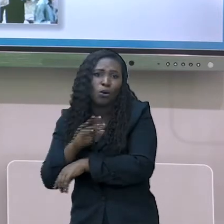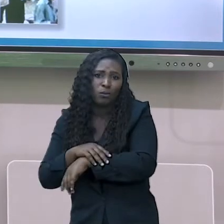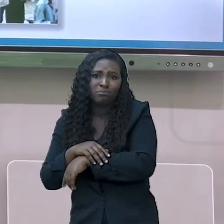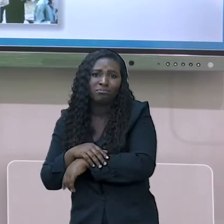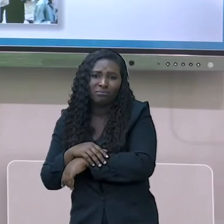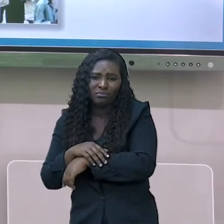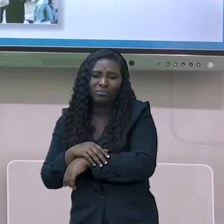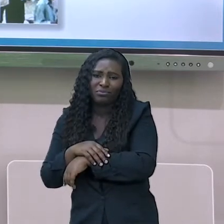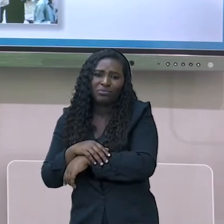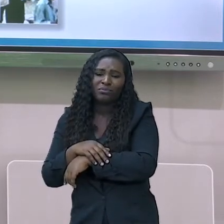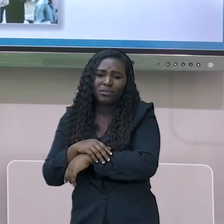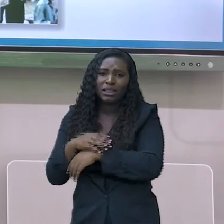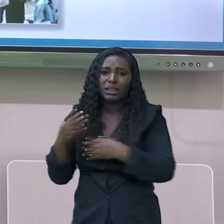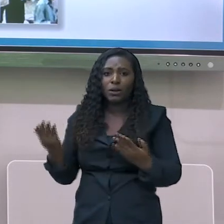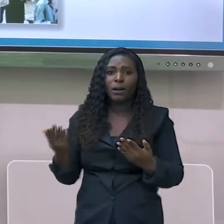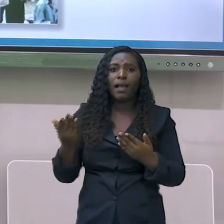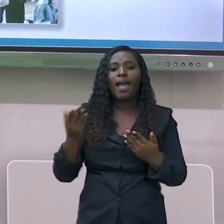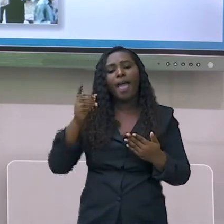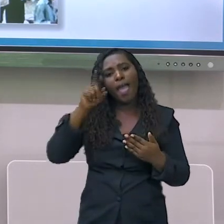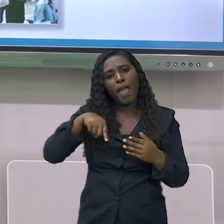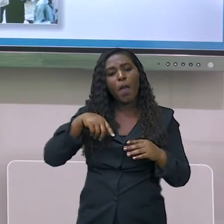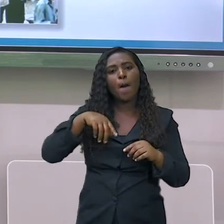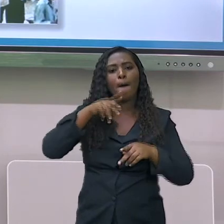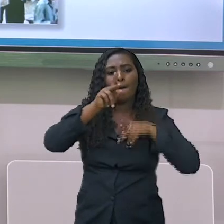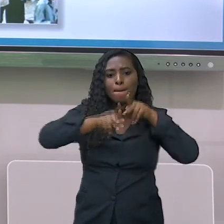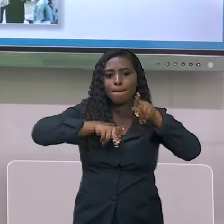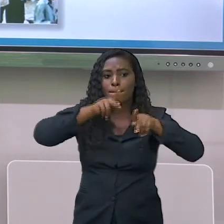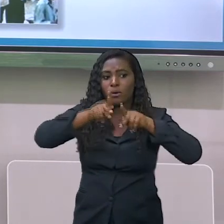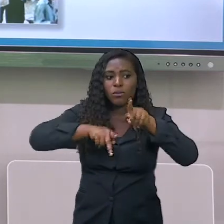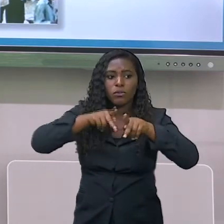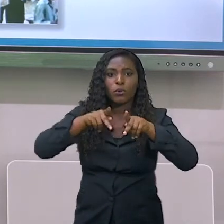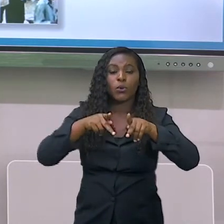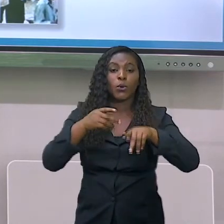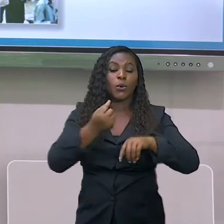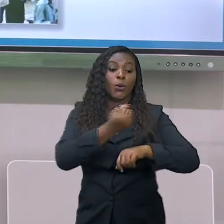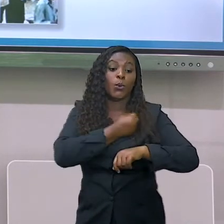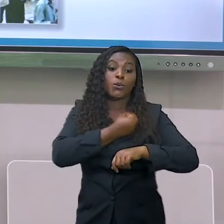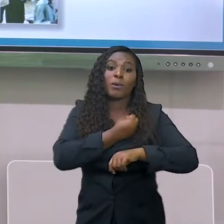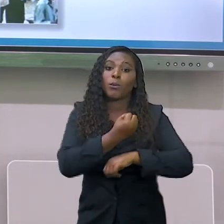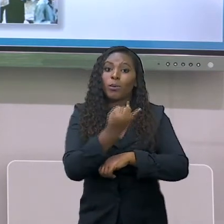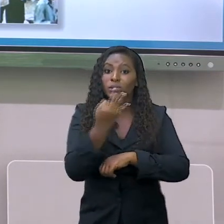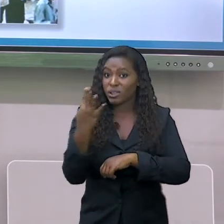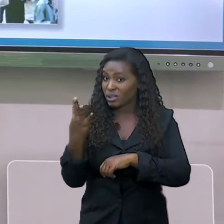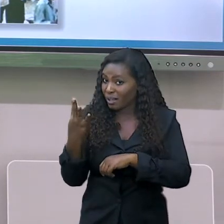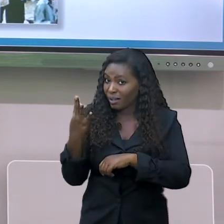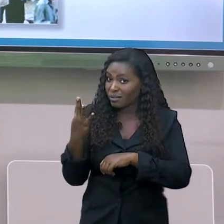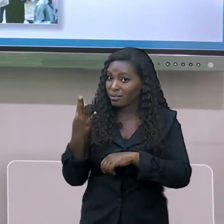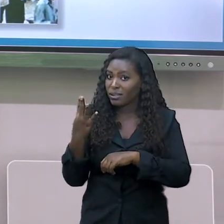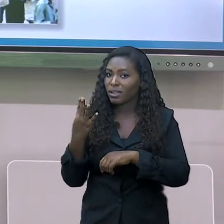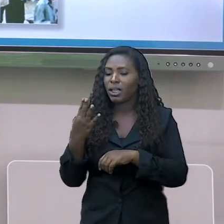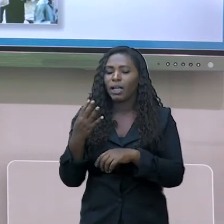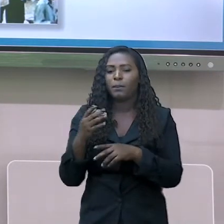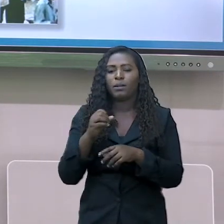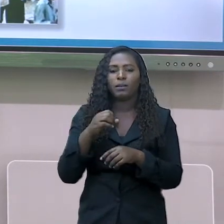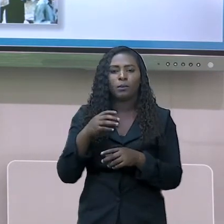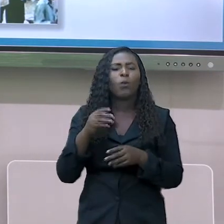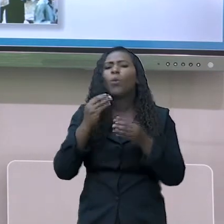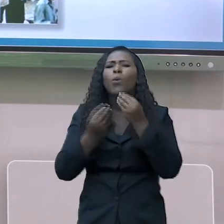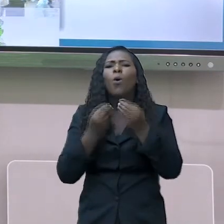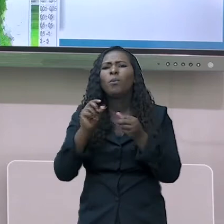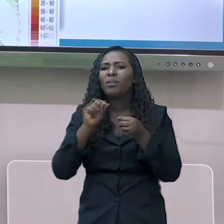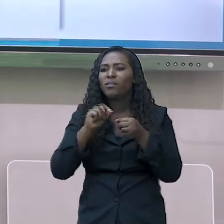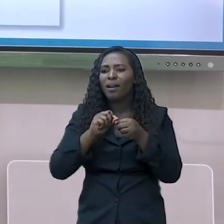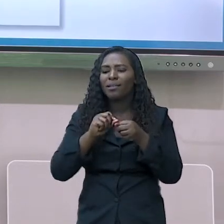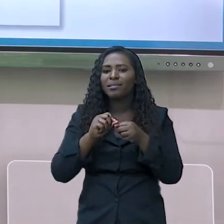demográfica, é a população relativa. É o número de população total dividido pela área. Aí quando